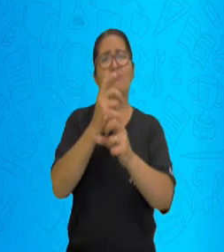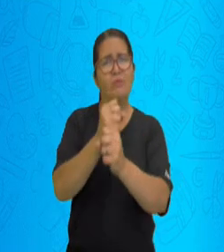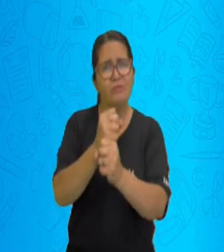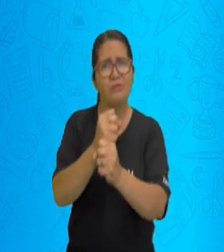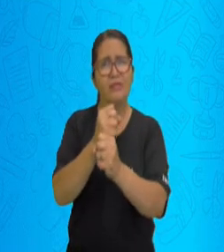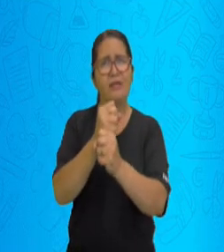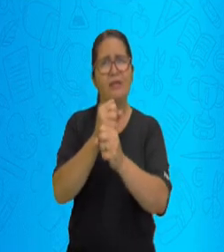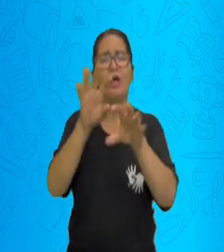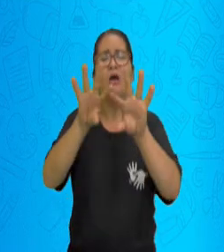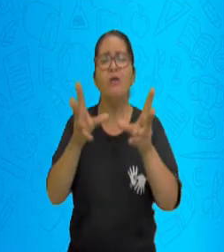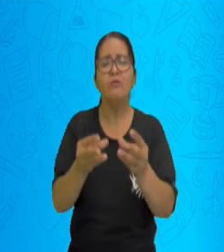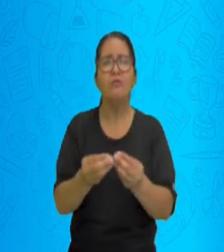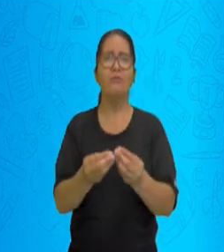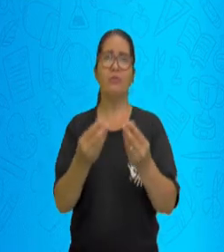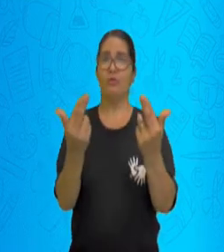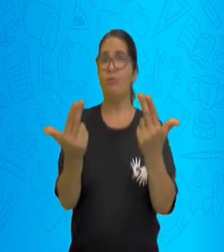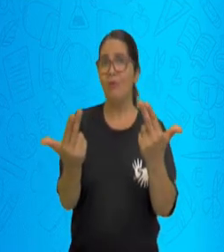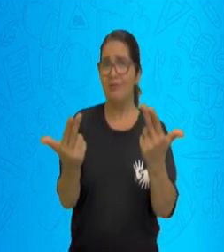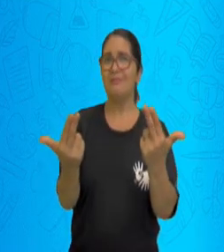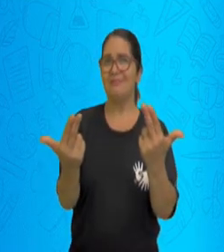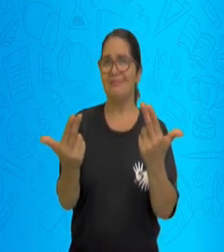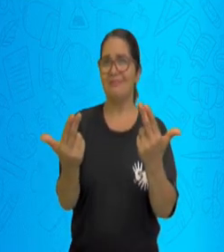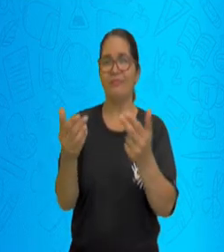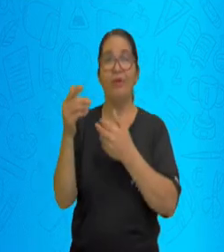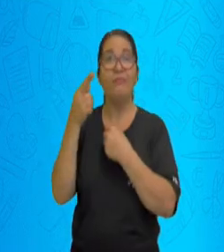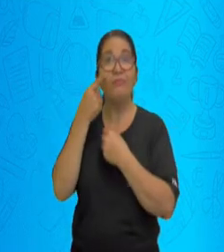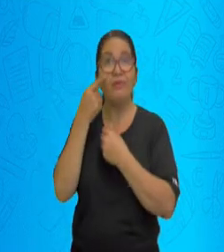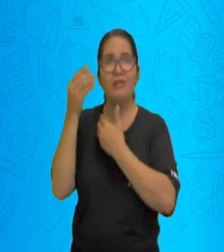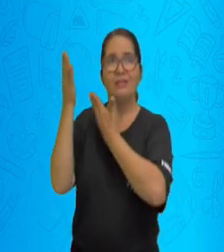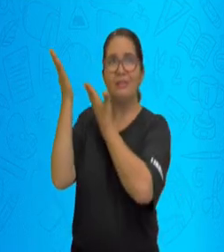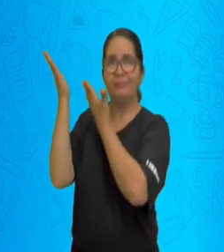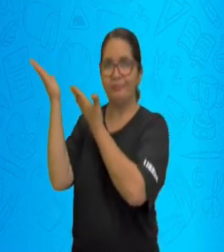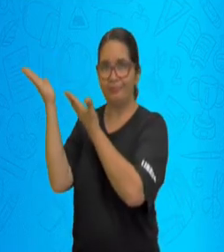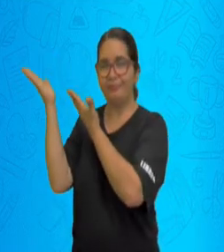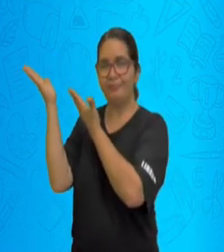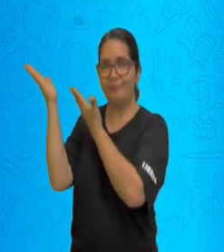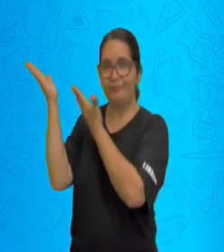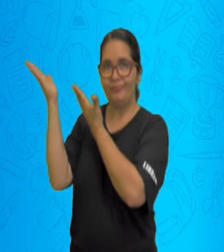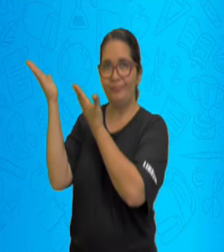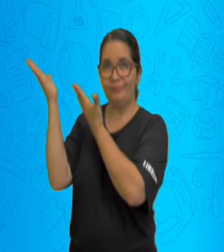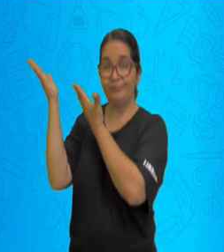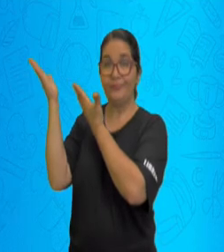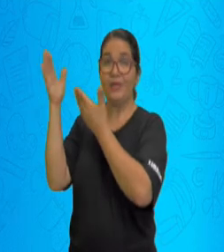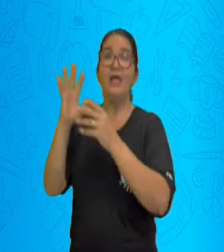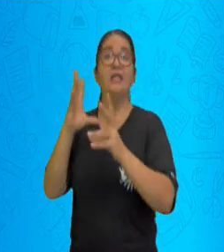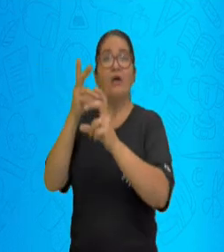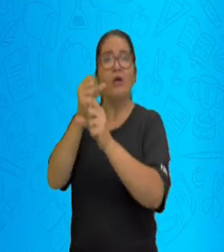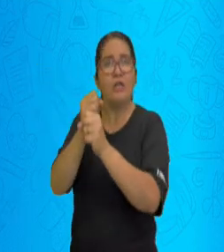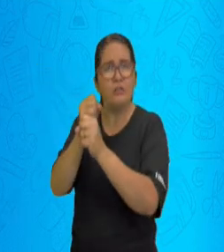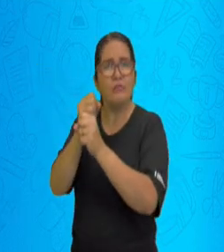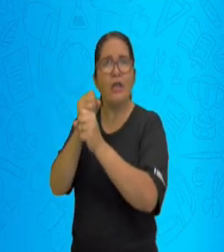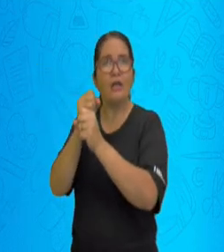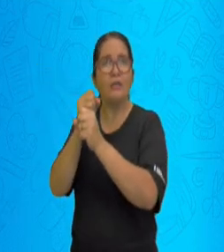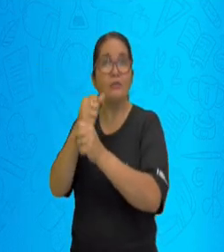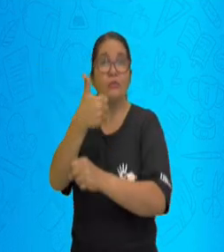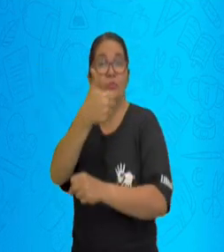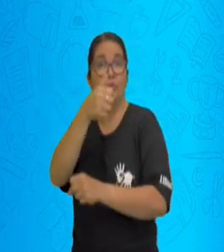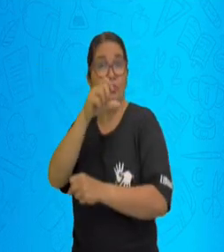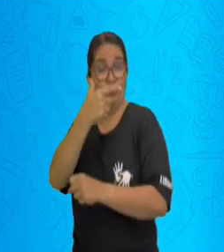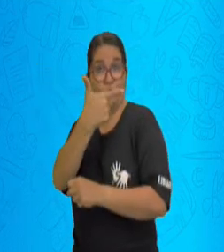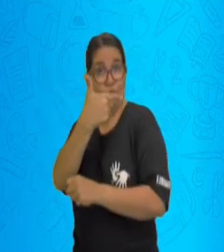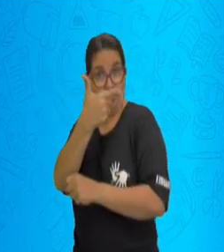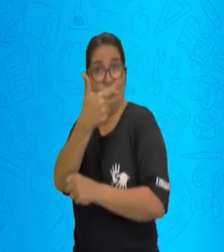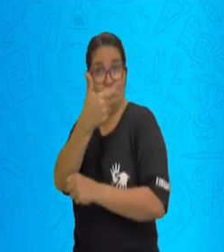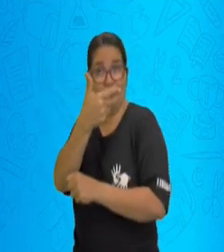elas são iguais. Então, olha só. Eu trouxe aqui o resultado 12. Então, nós vamos olhar aqui algumas